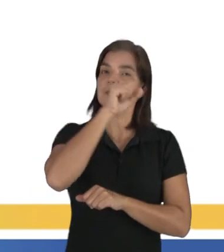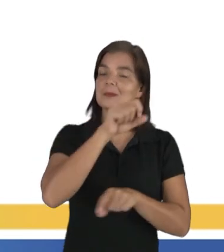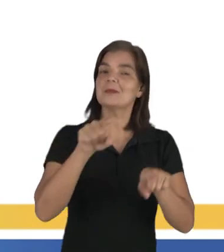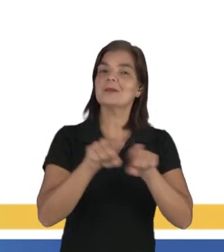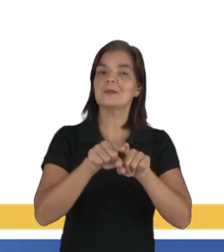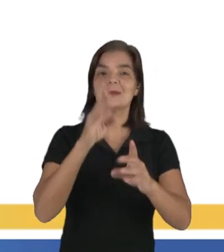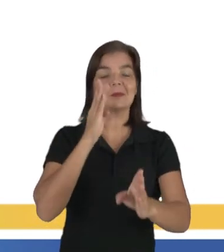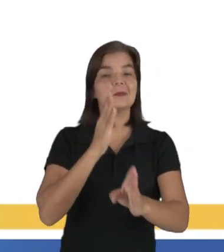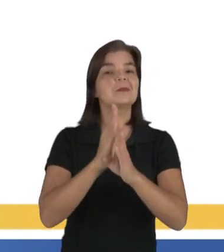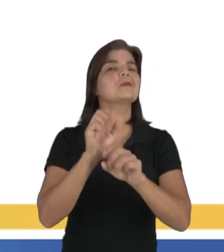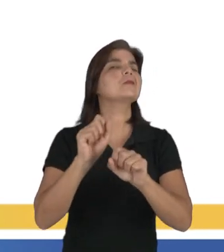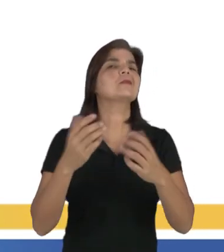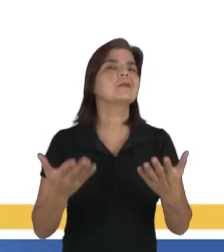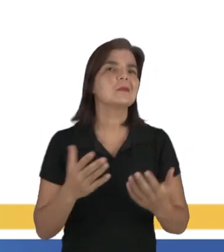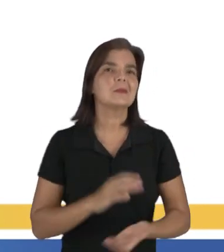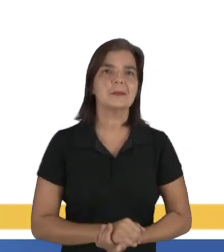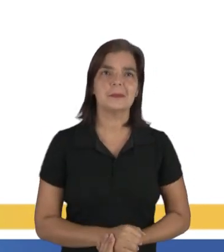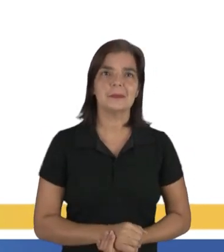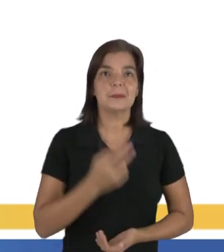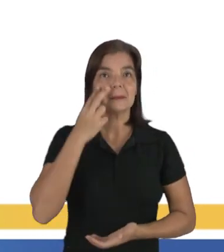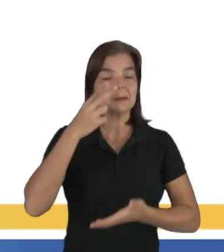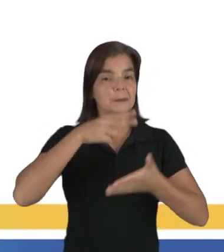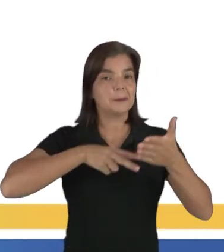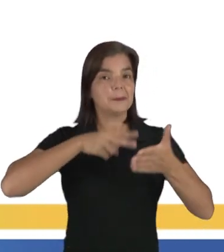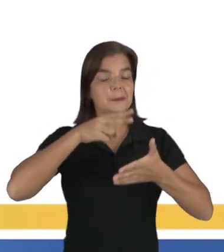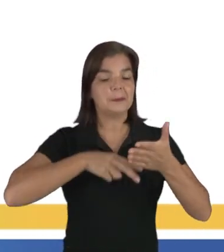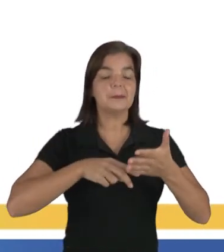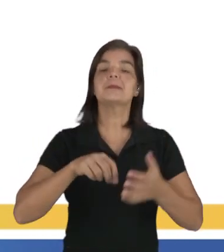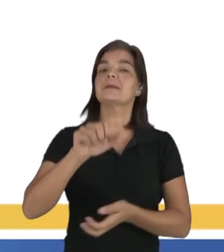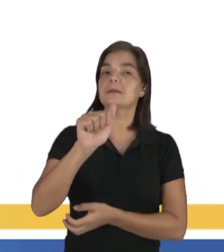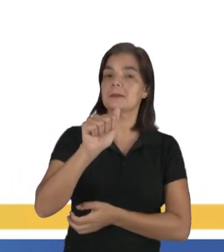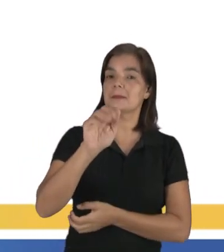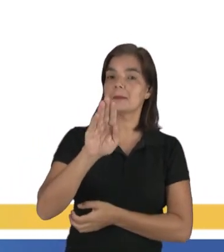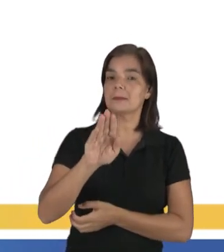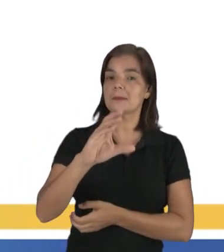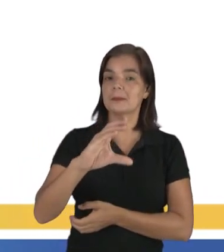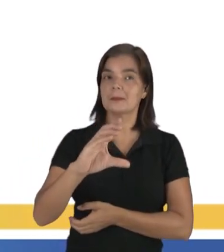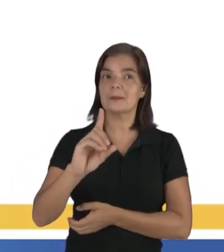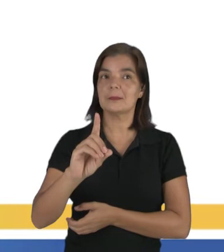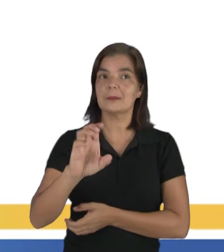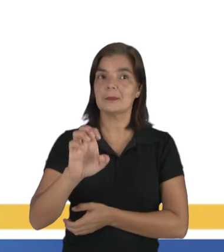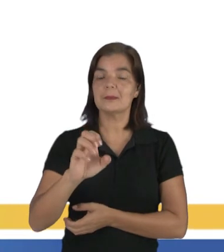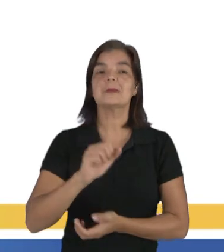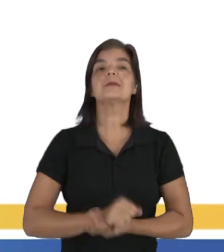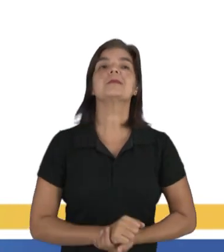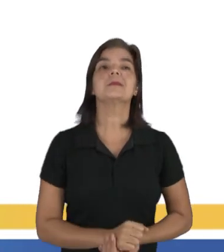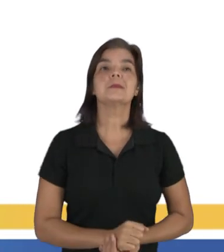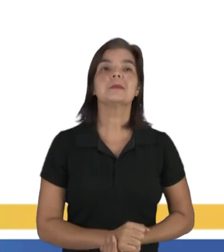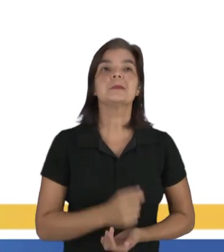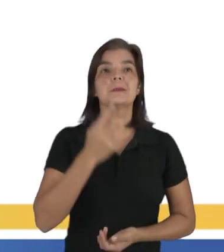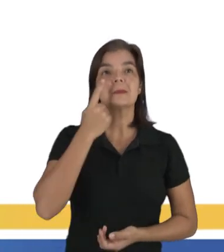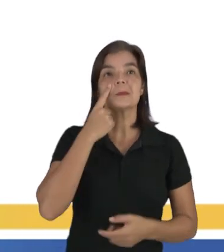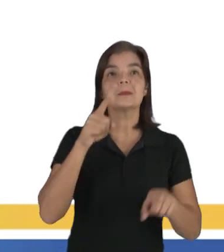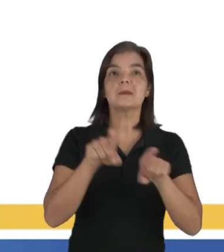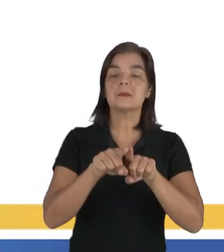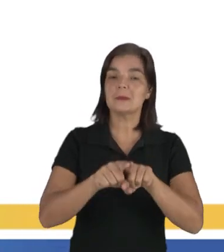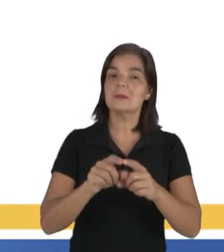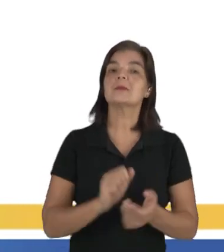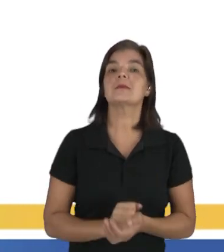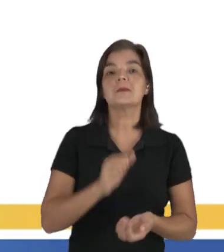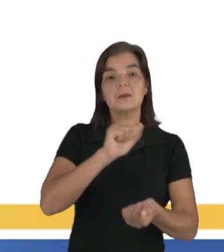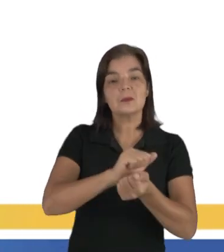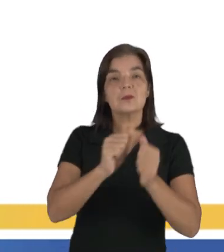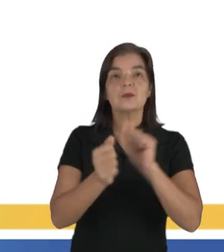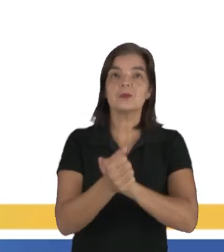devido a quê? Leiam aí as cinco alternativas e cheguem à seguinte conclusão comigo. A